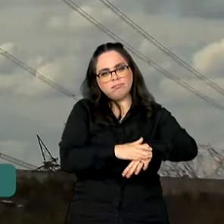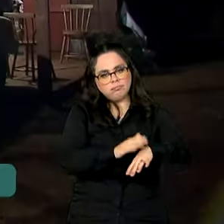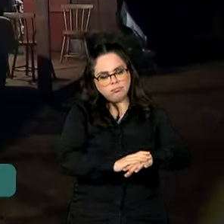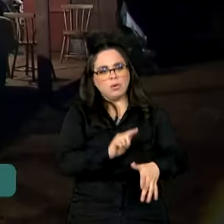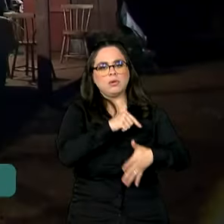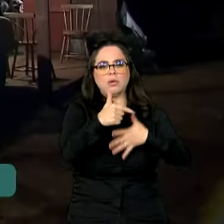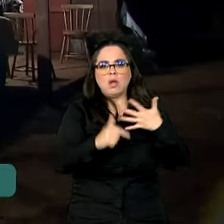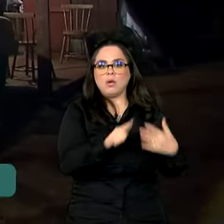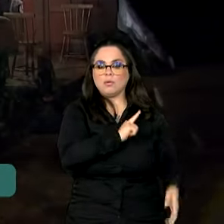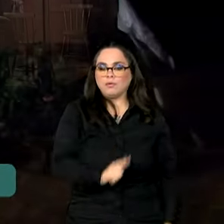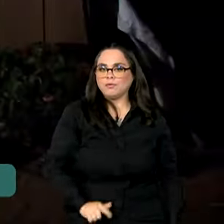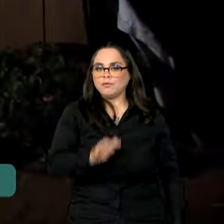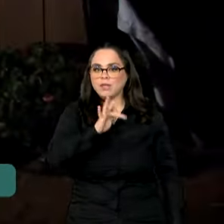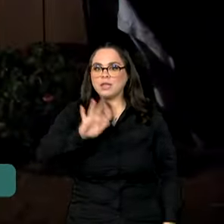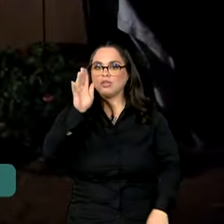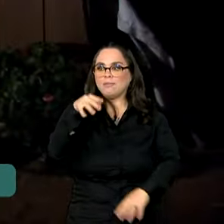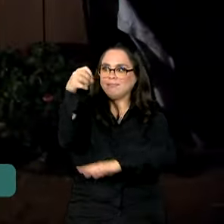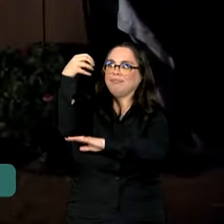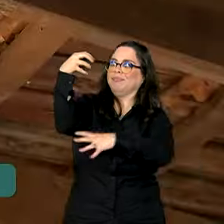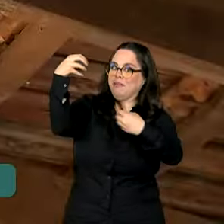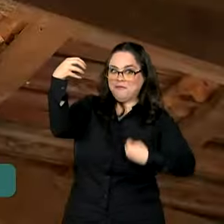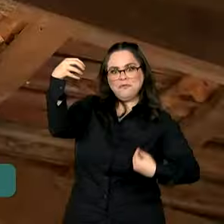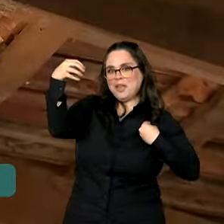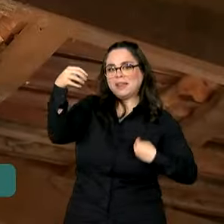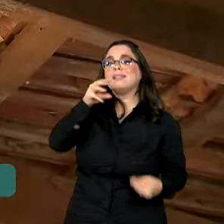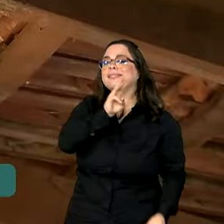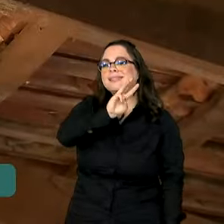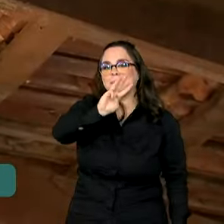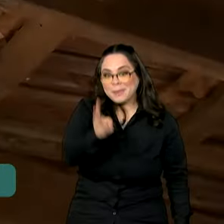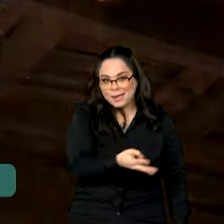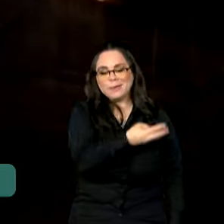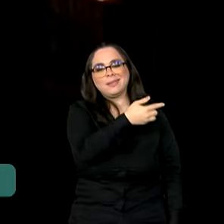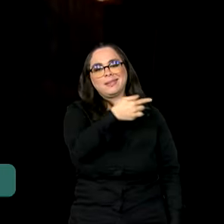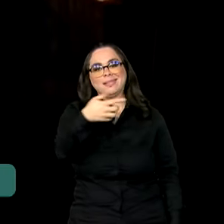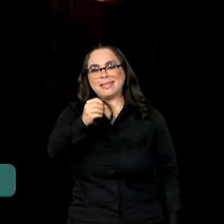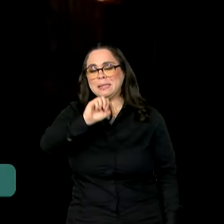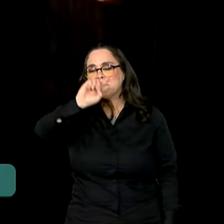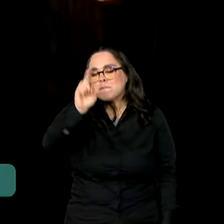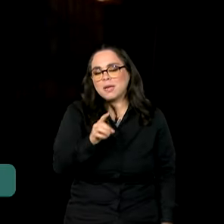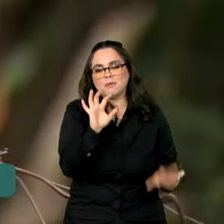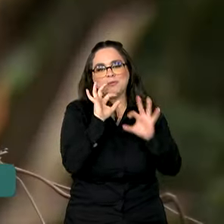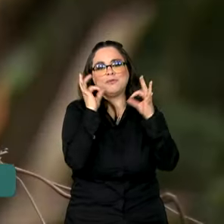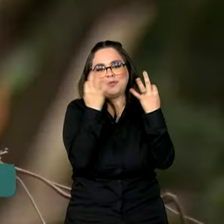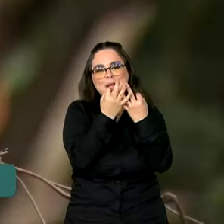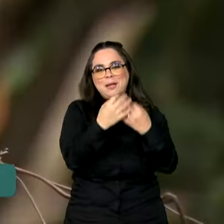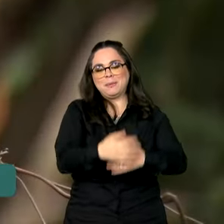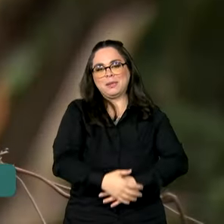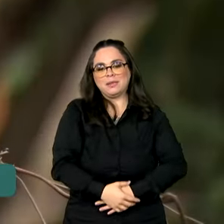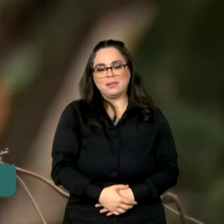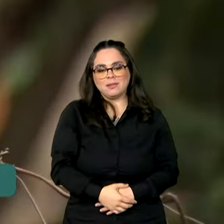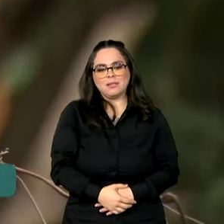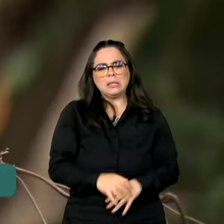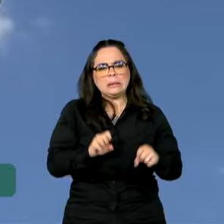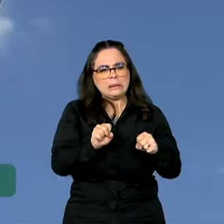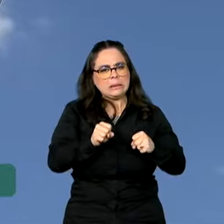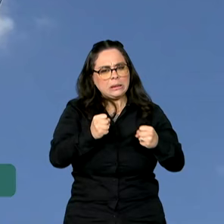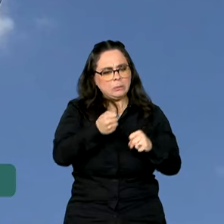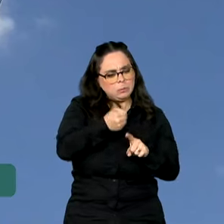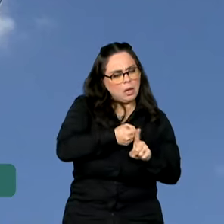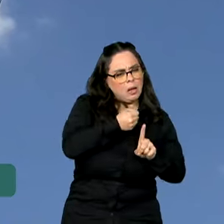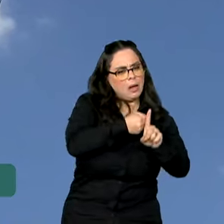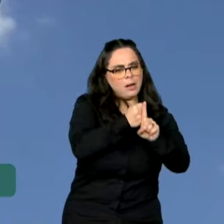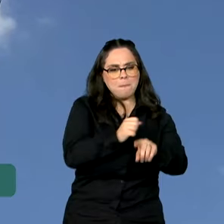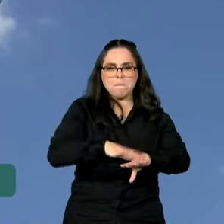federal já iluminou a vida de 3 milhões e 700 mil famílias. E os esforços foram